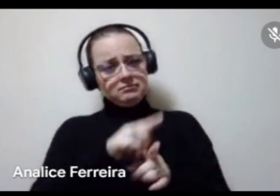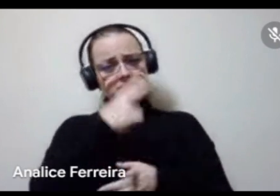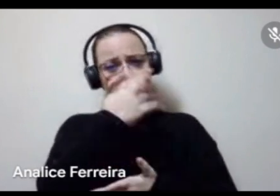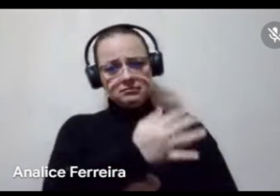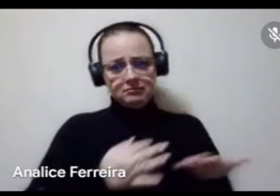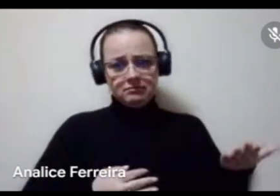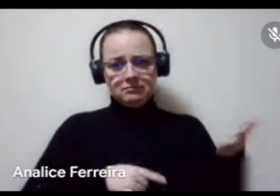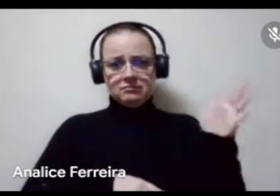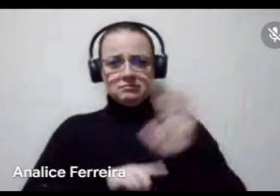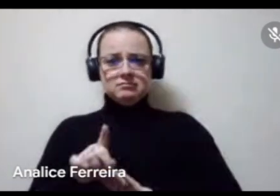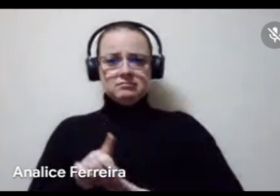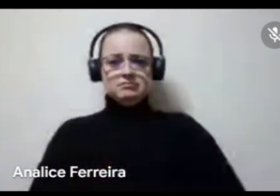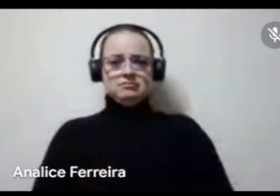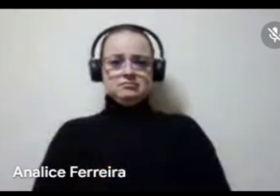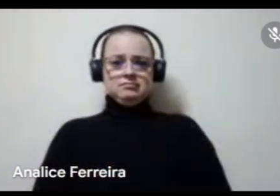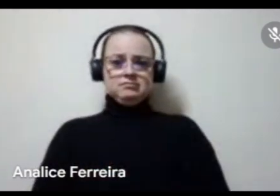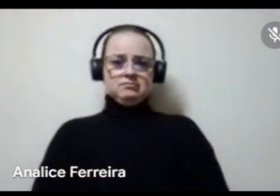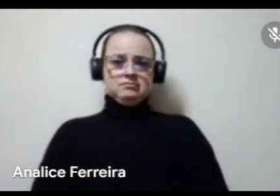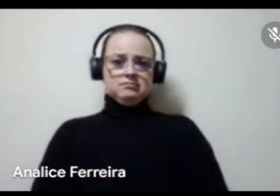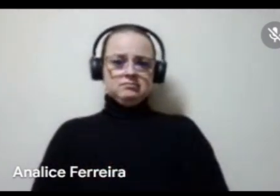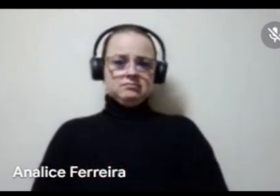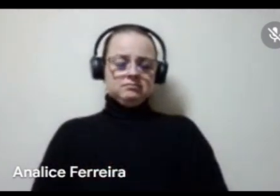respondam o formulário para que a gente